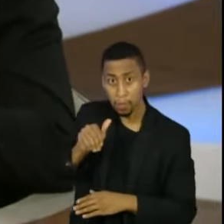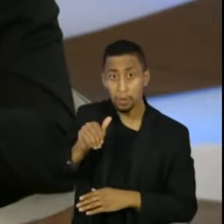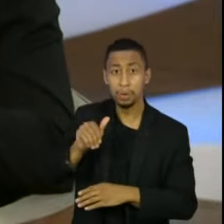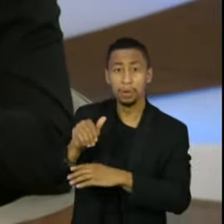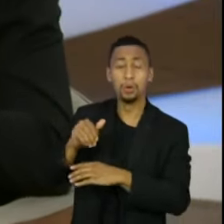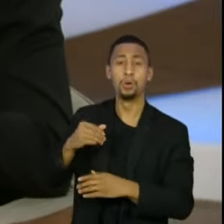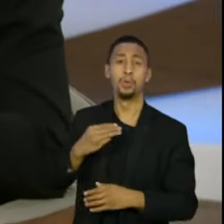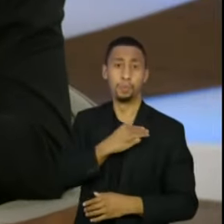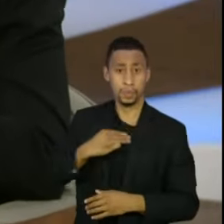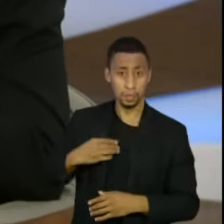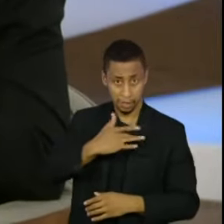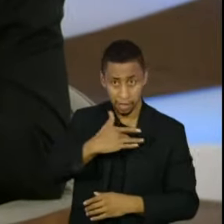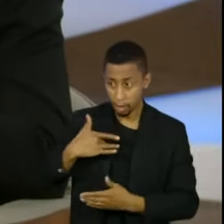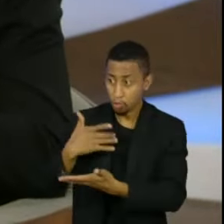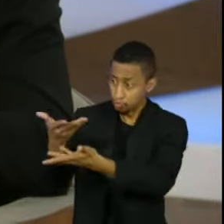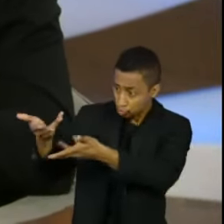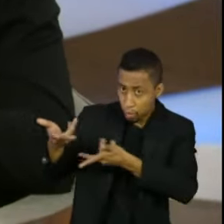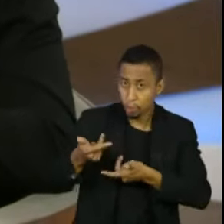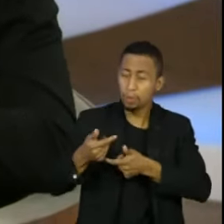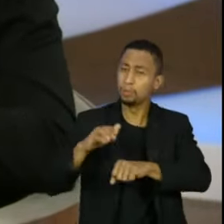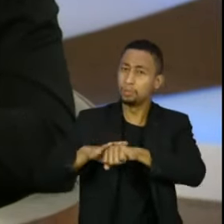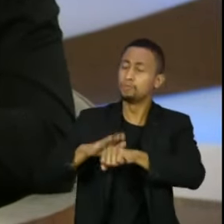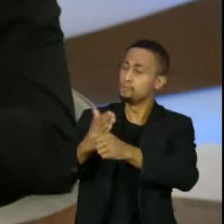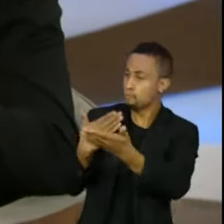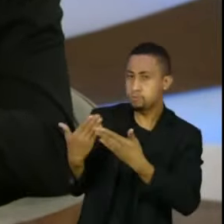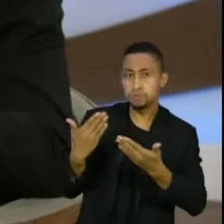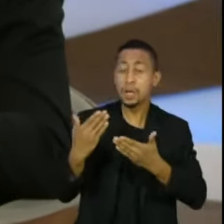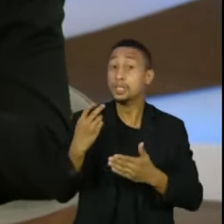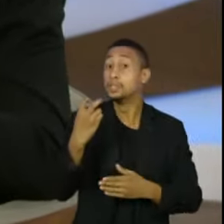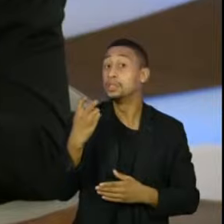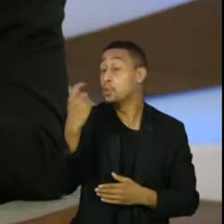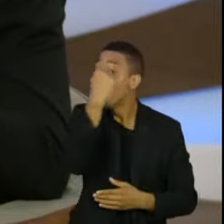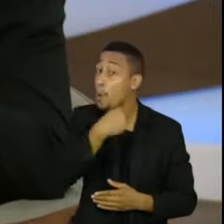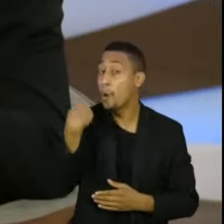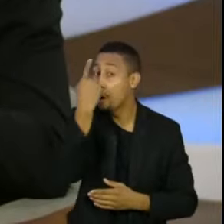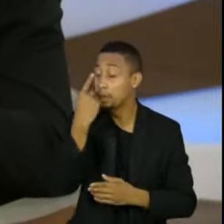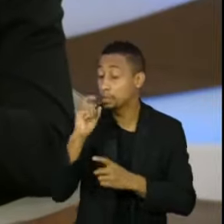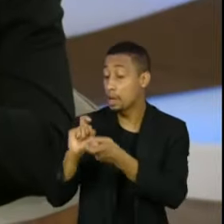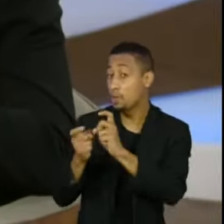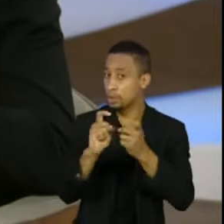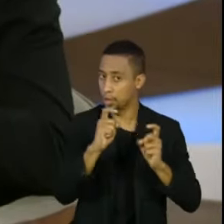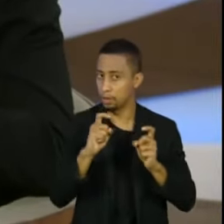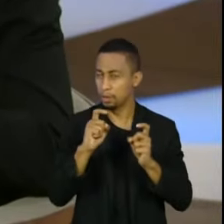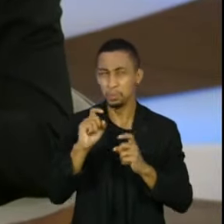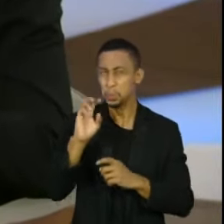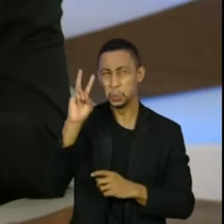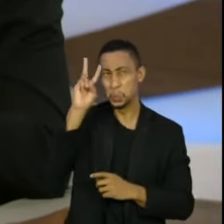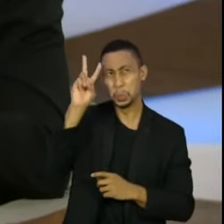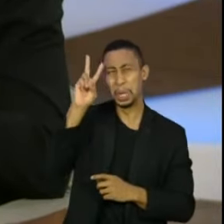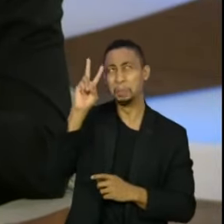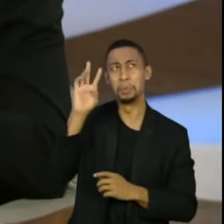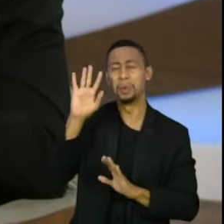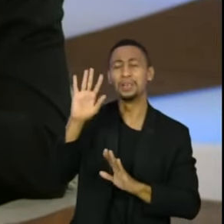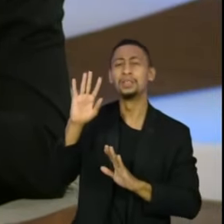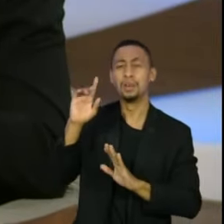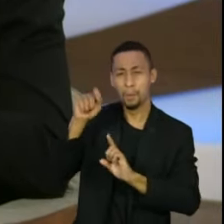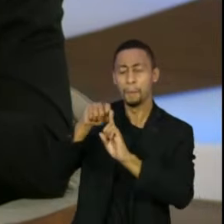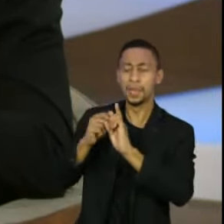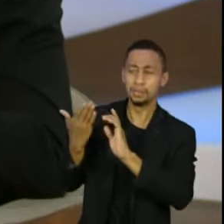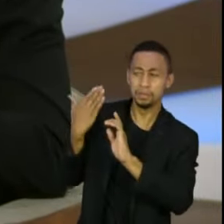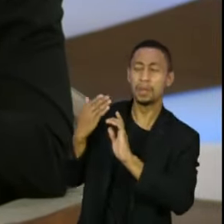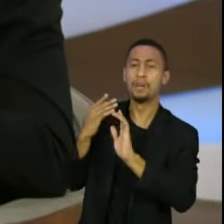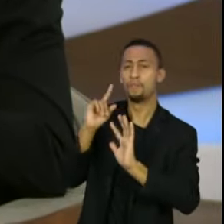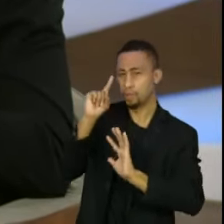por cinco horas de inscrição de senadores e senadoras. Eu não me lembro exatamente a data, mas foi nesse mês de fevereiro. Então, nós o